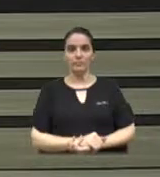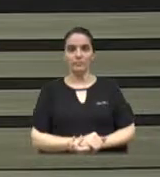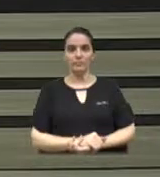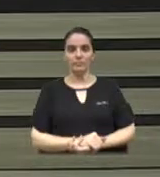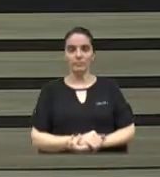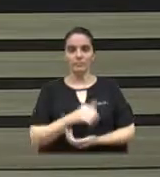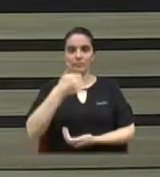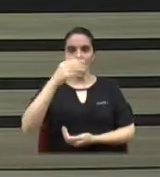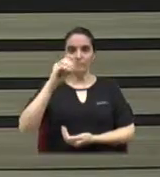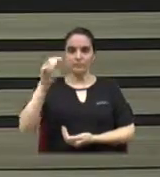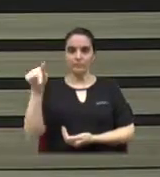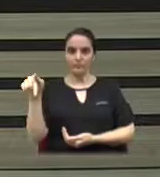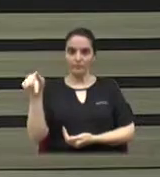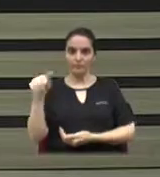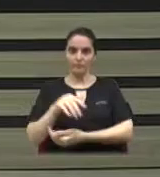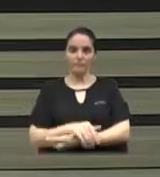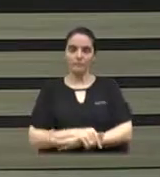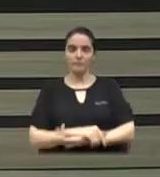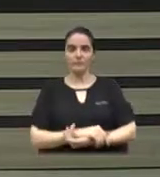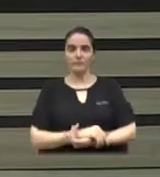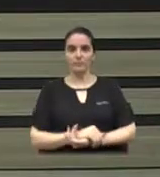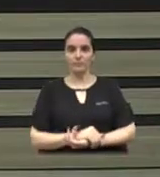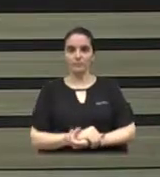107 está aberto.